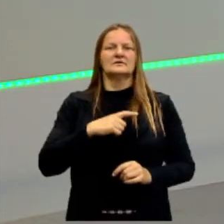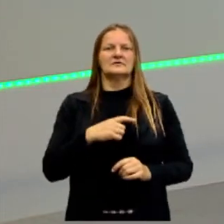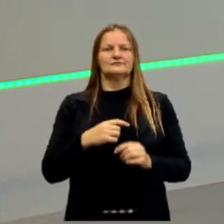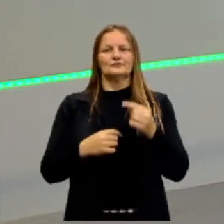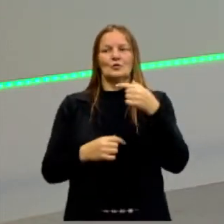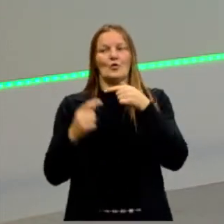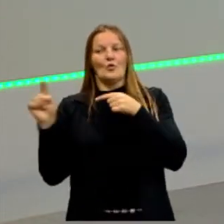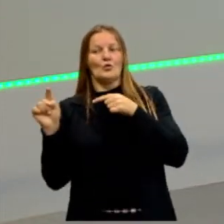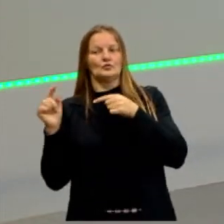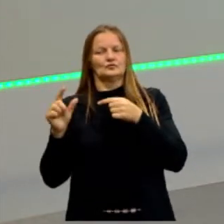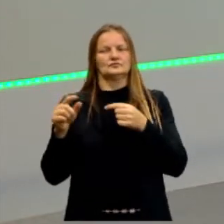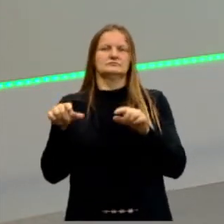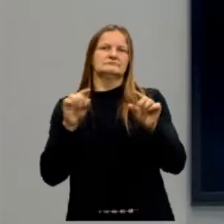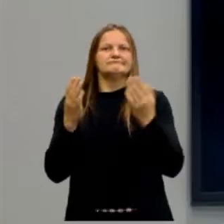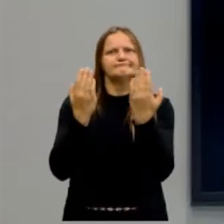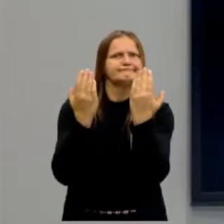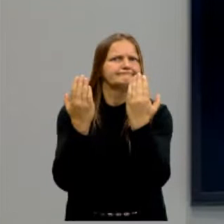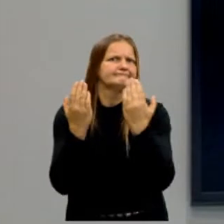aquele outro.